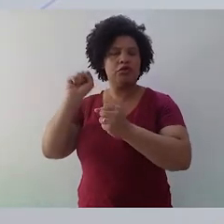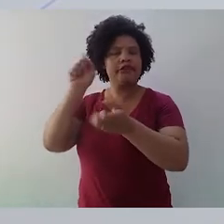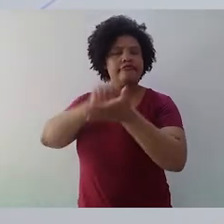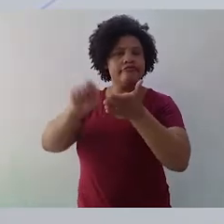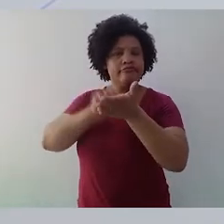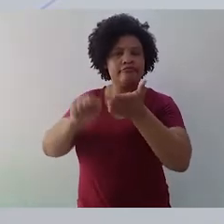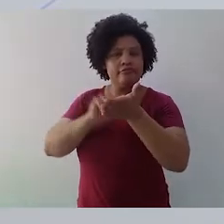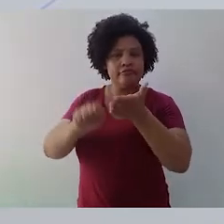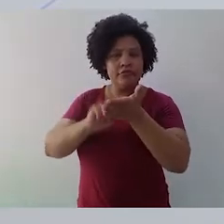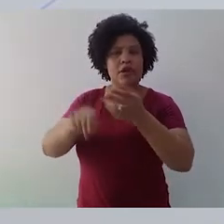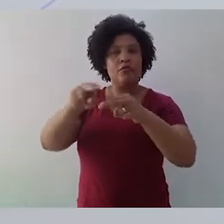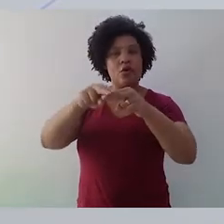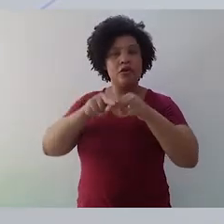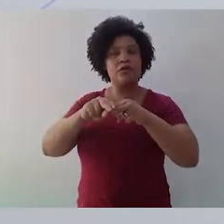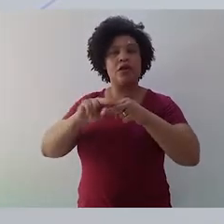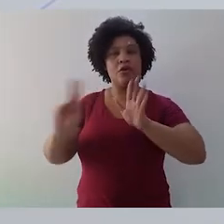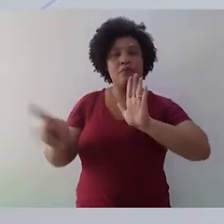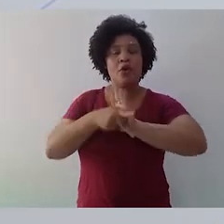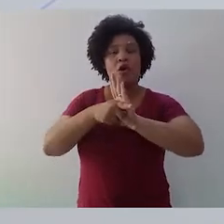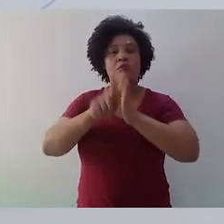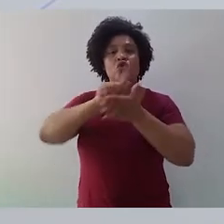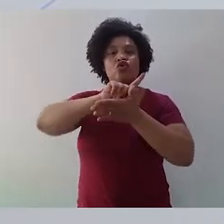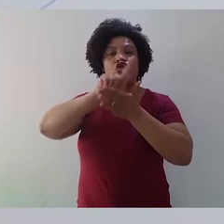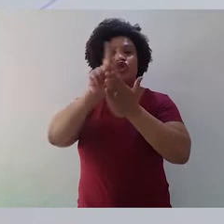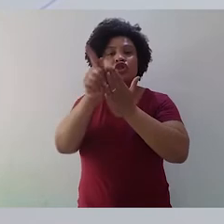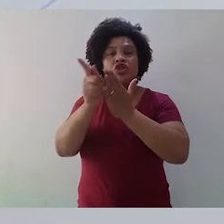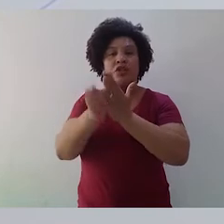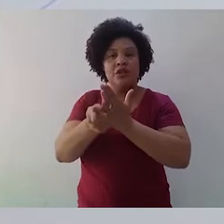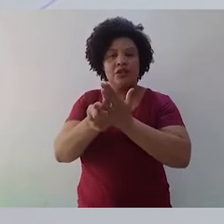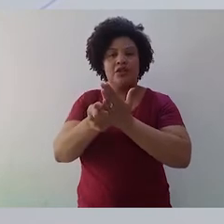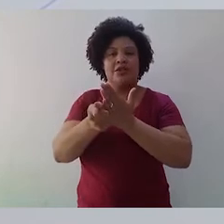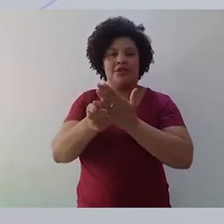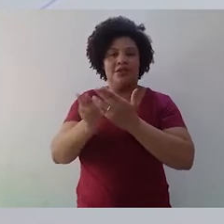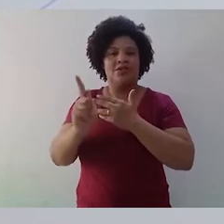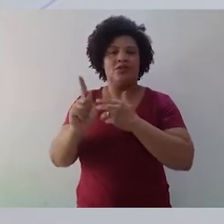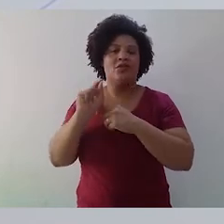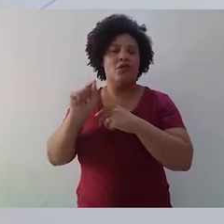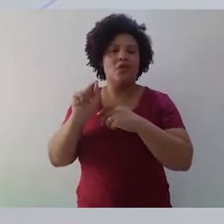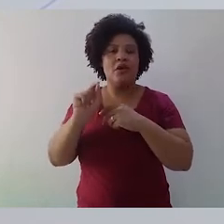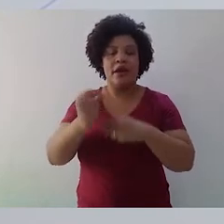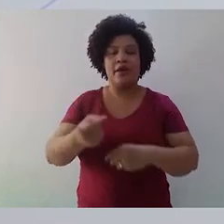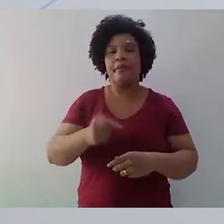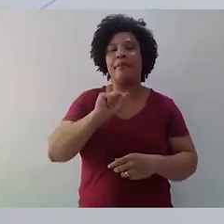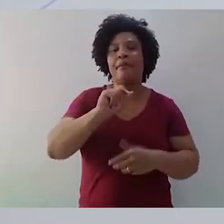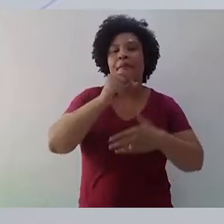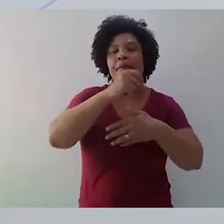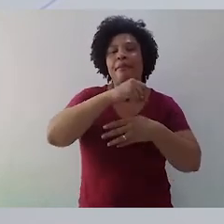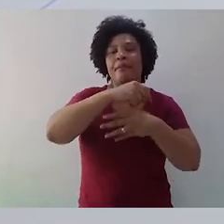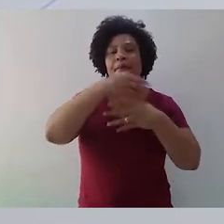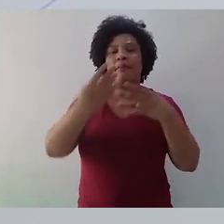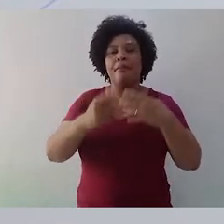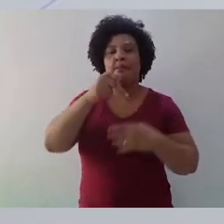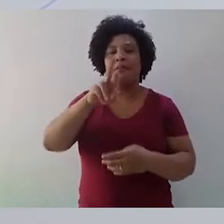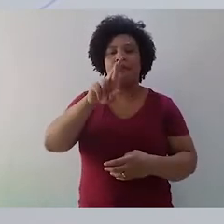hoje um gênero específico, que é a prosa de não-ficção, que vai nos